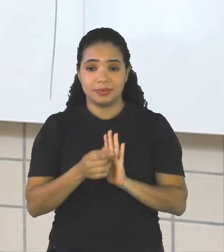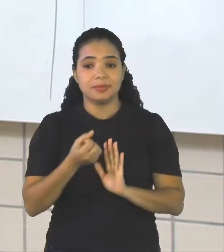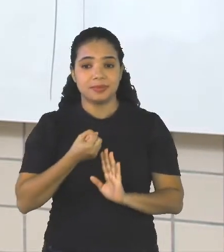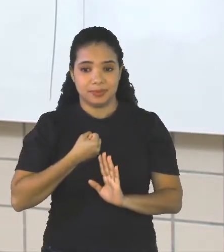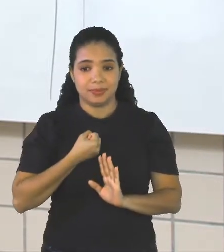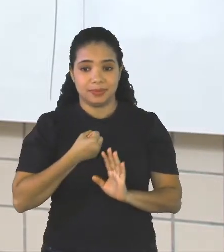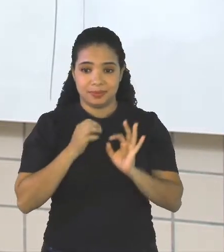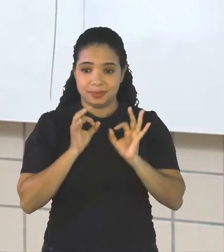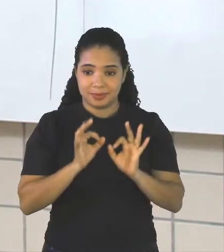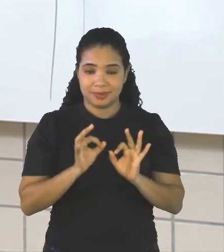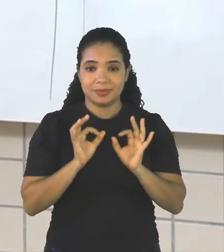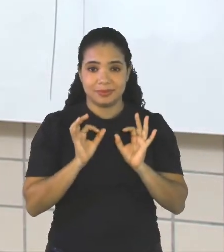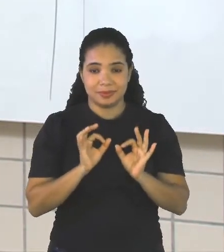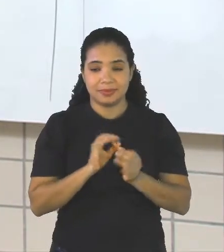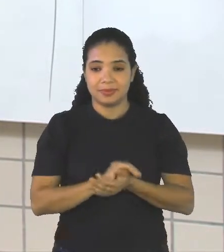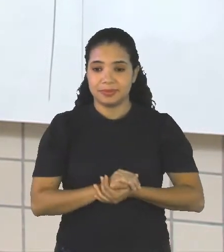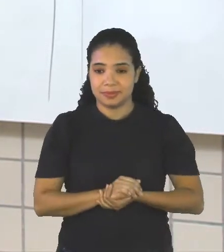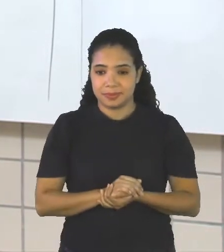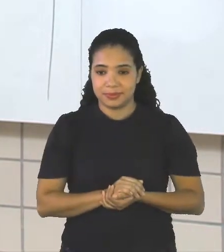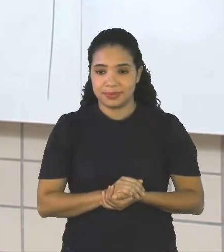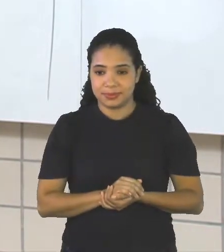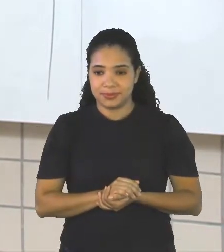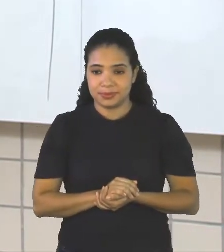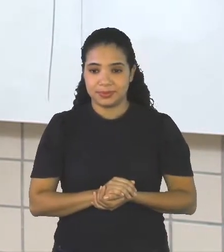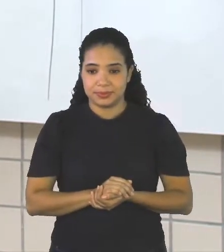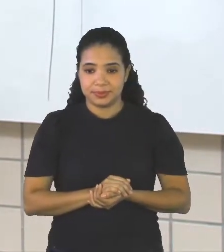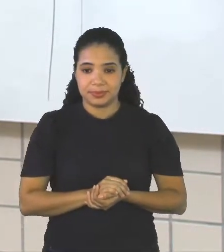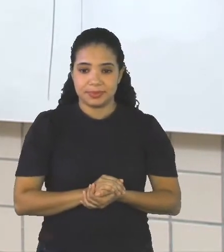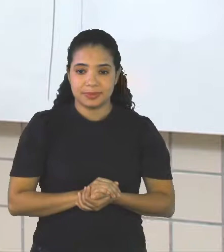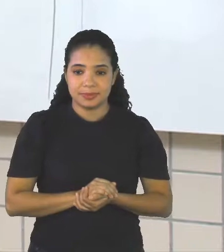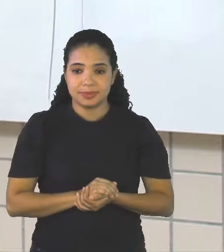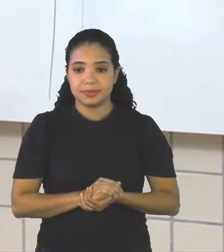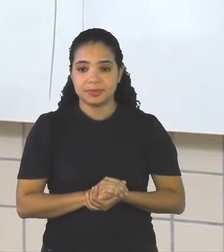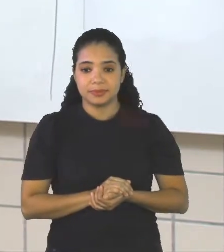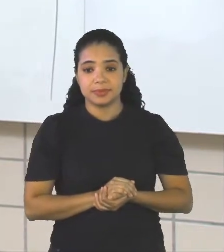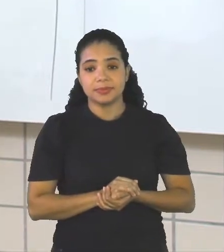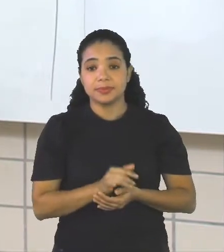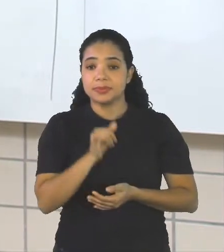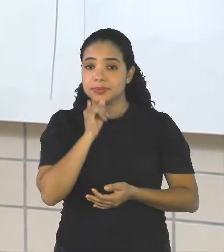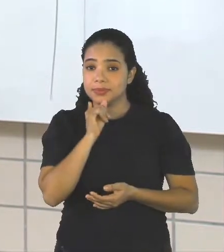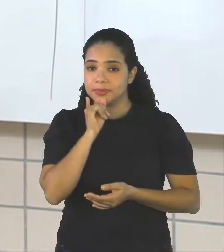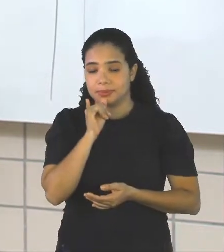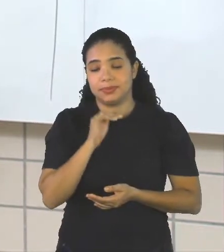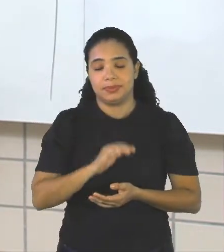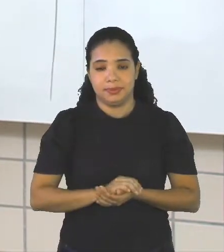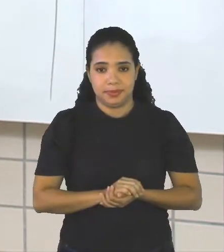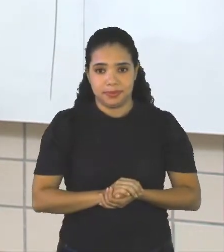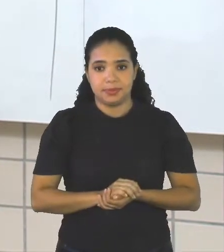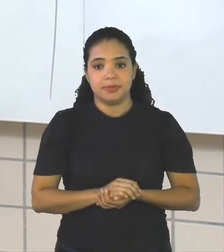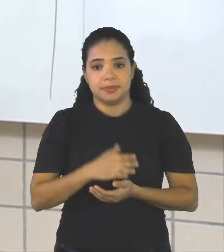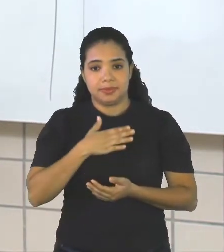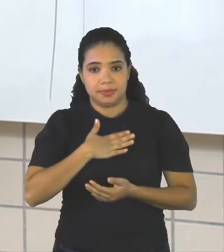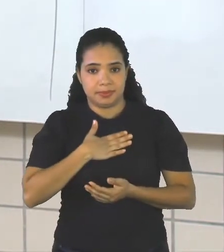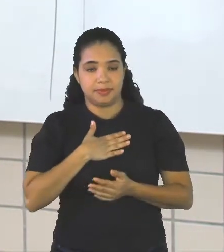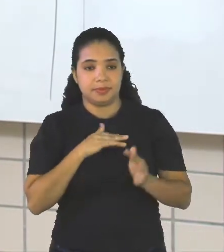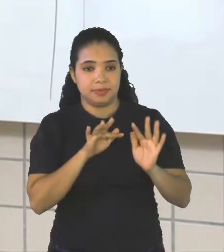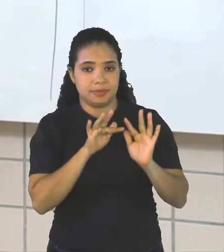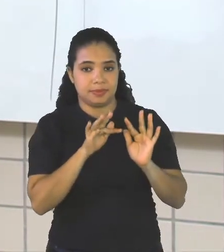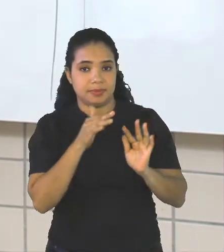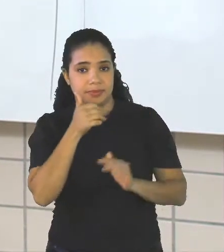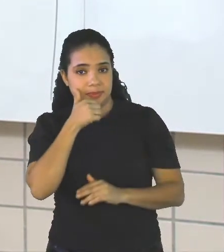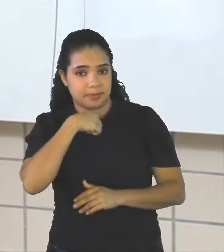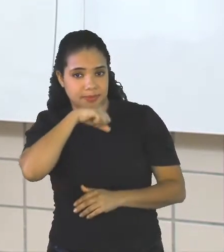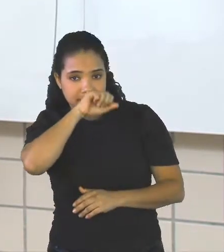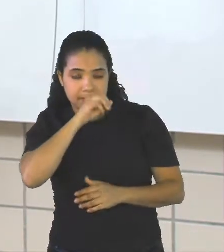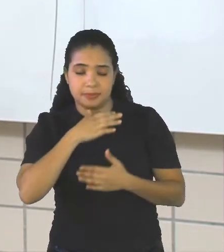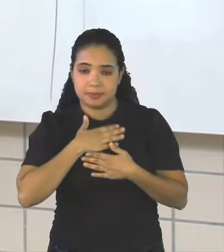Tablet My Tablet Por exemplo My Father My Mother Ou então